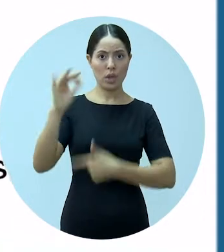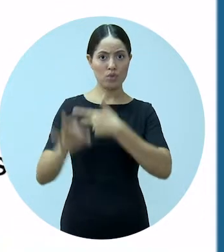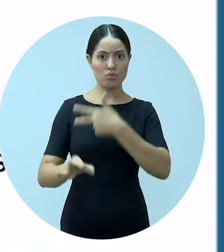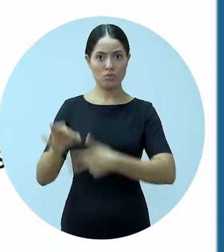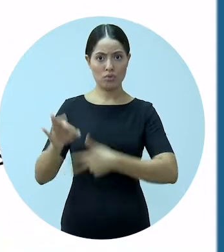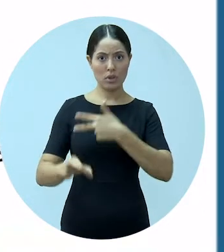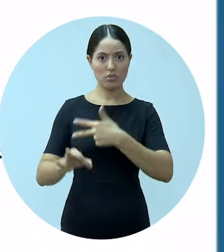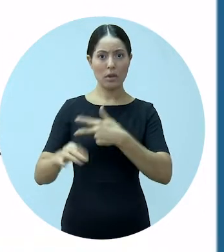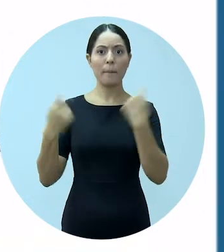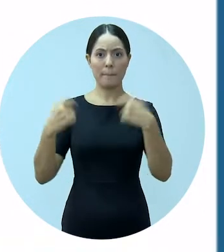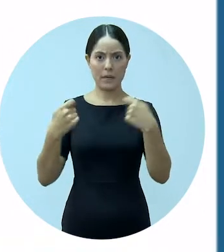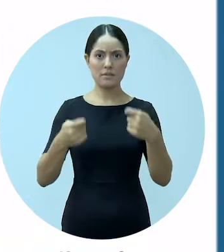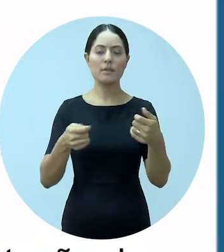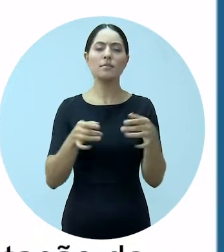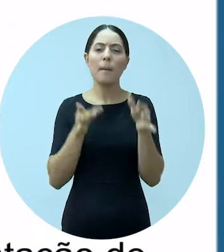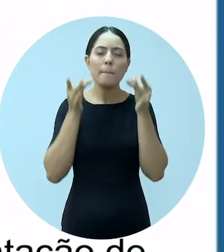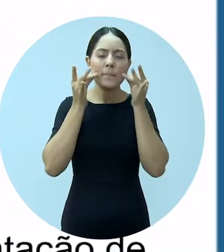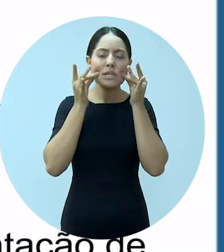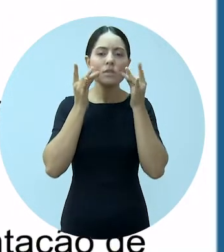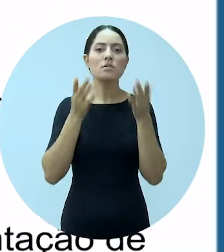mínimo de atendimento presencial.